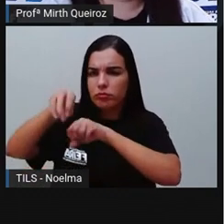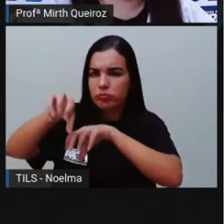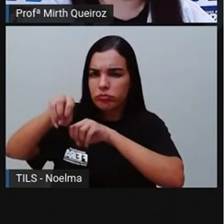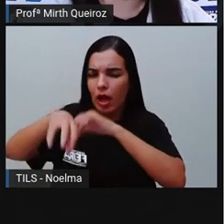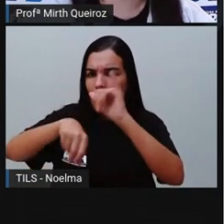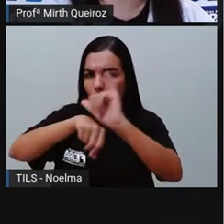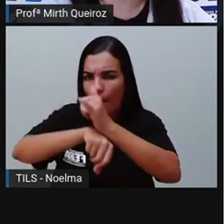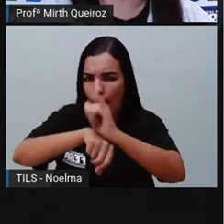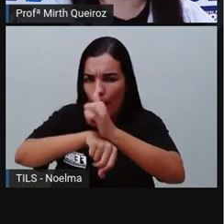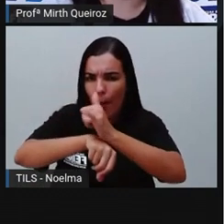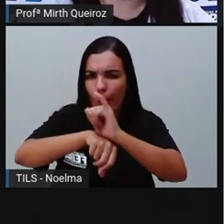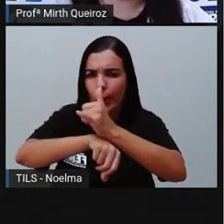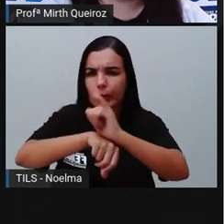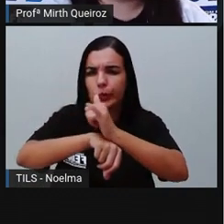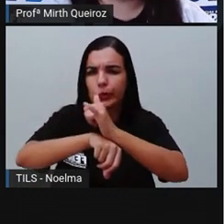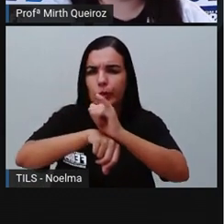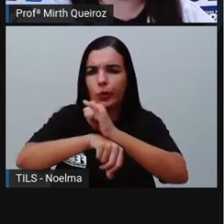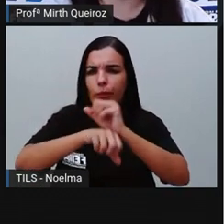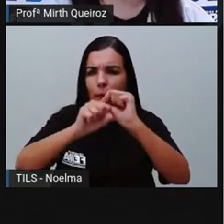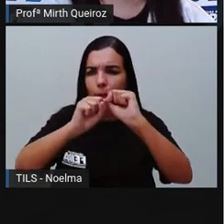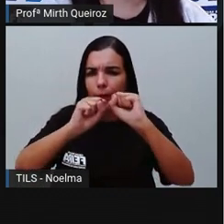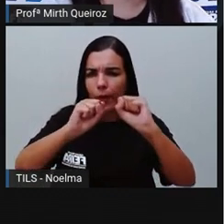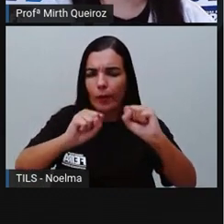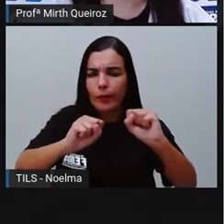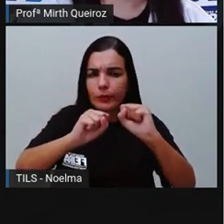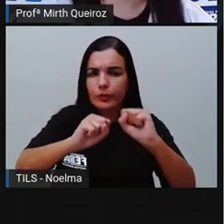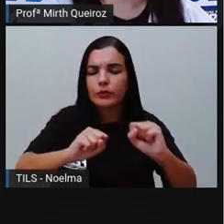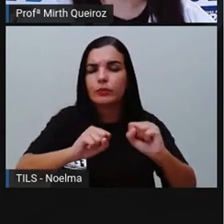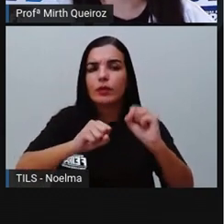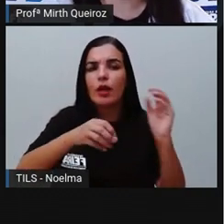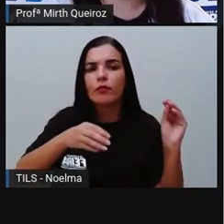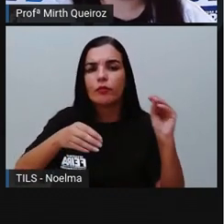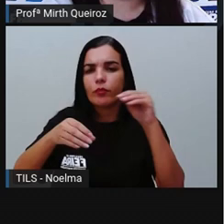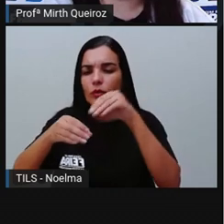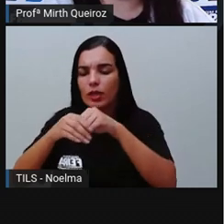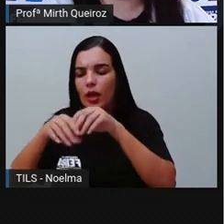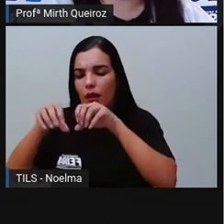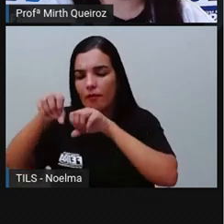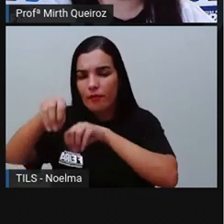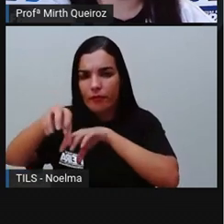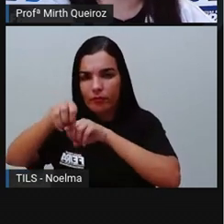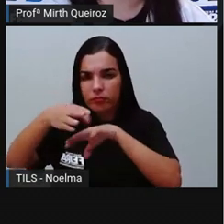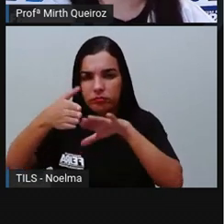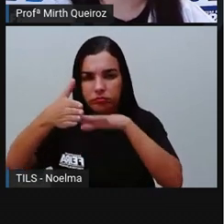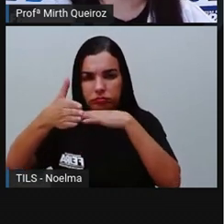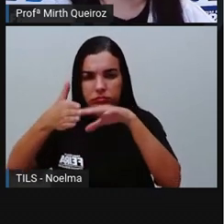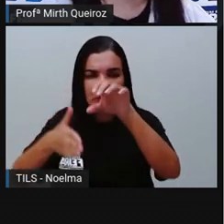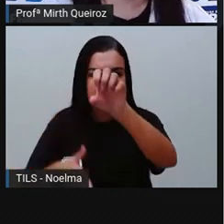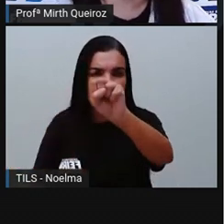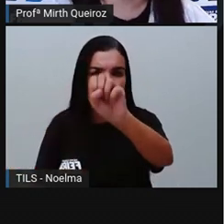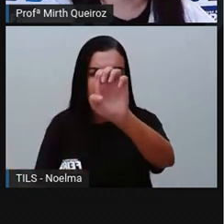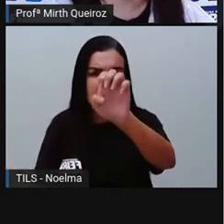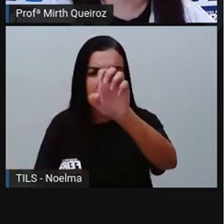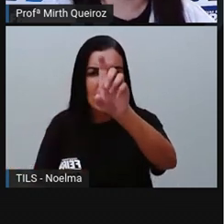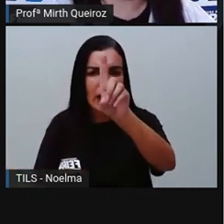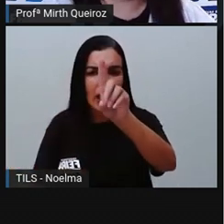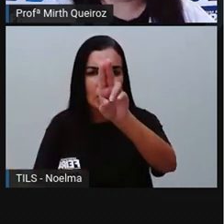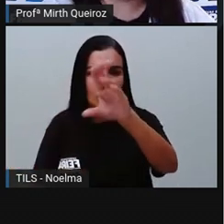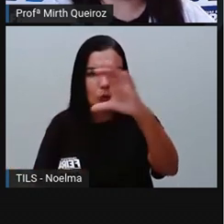o nosso canal no YouTube, né? O canal de Feira de Santana, a Seduc de Feira de Santana, que